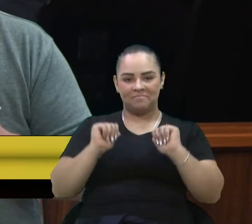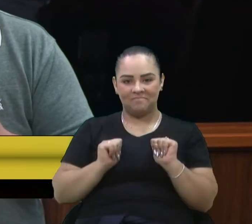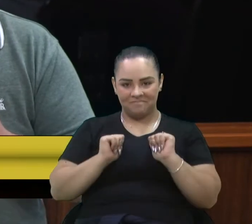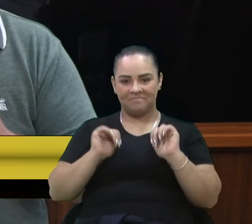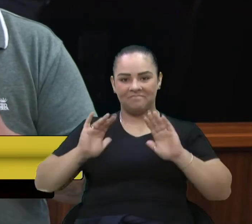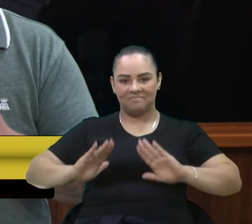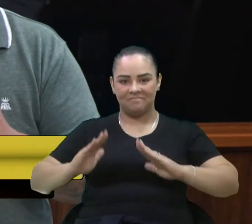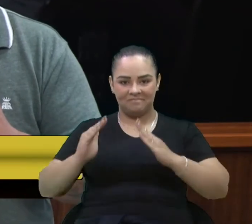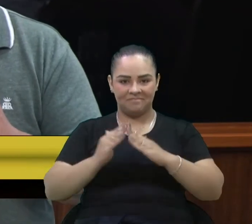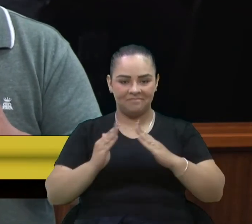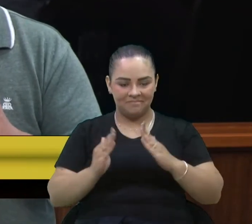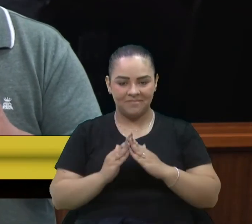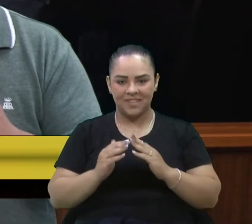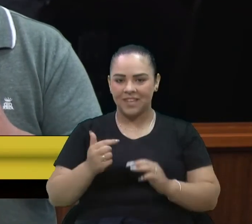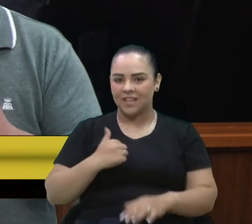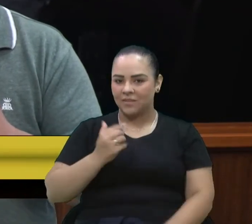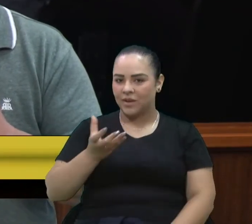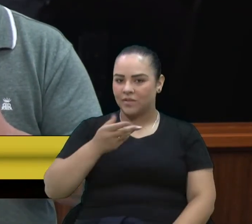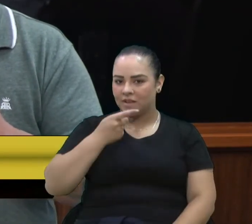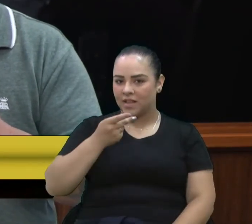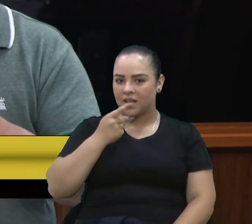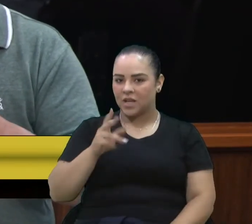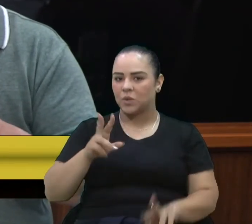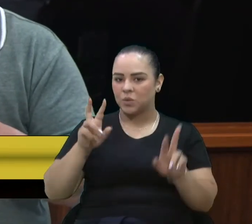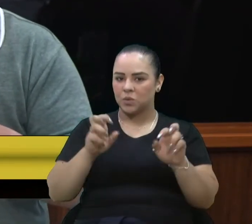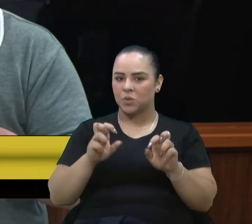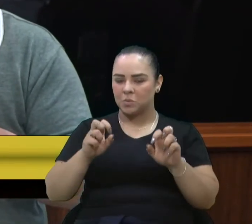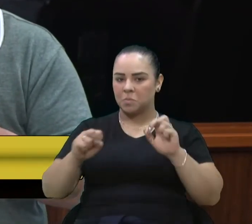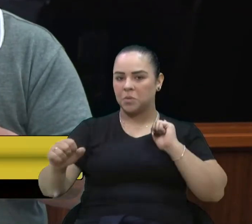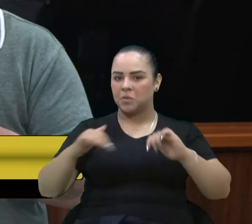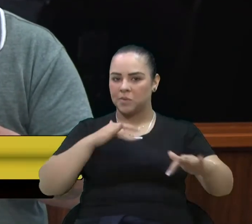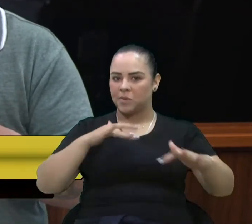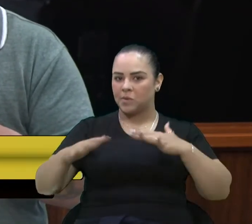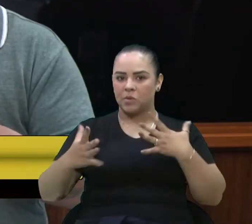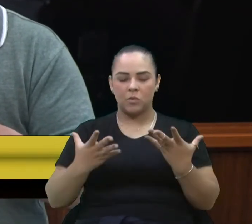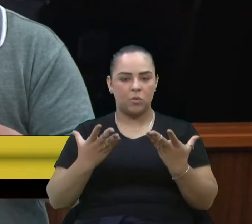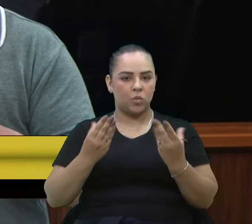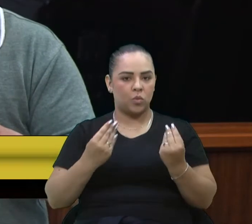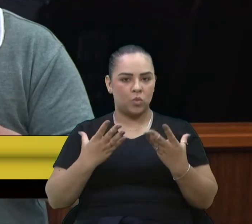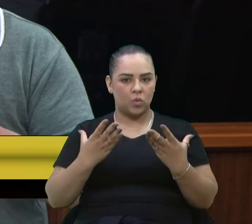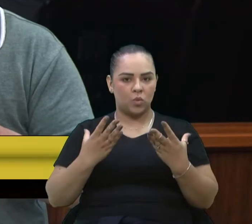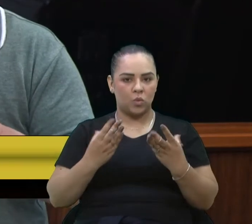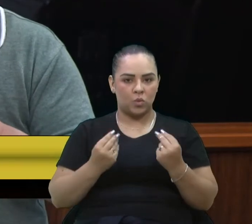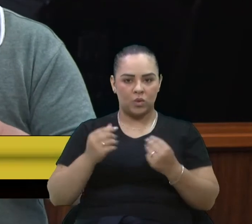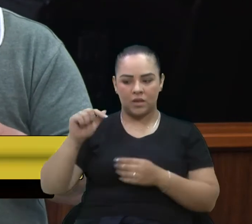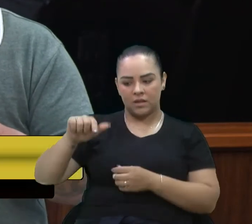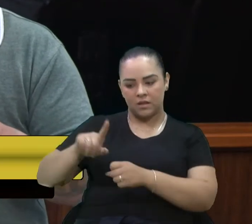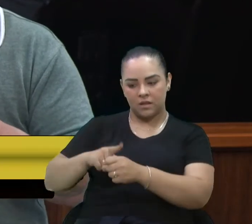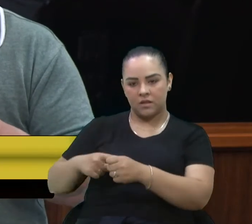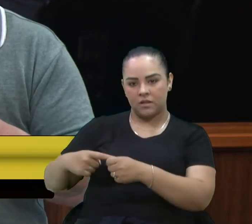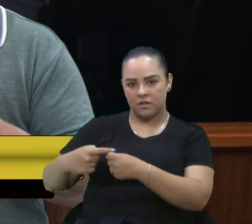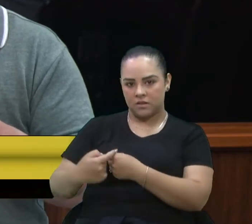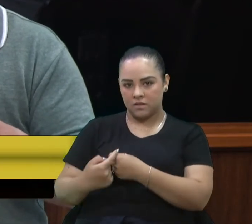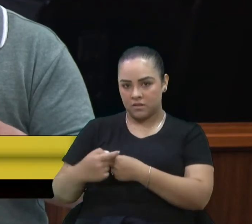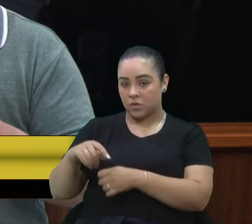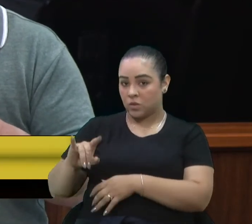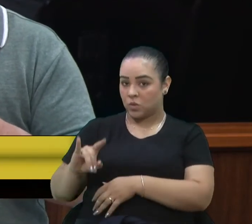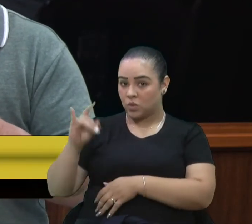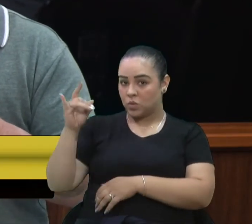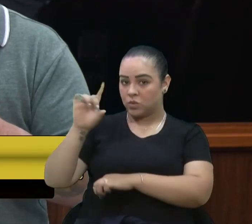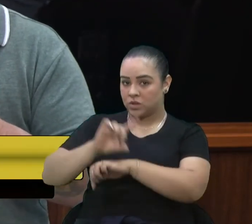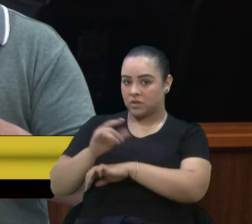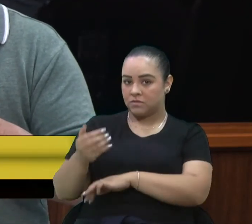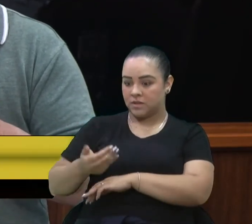quero falar de um assunto que movimentou por demais a cidade nesses últimos dias.